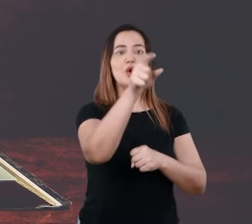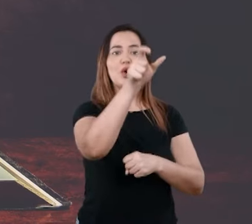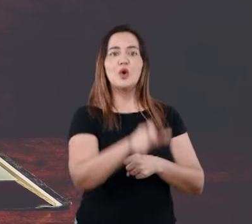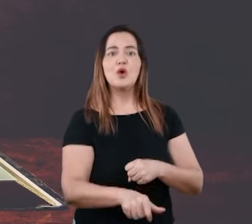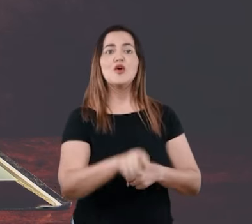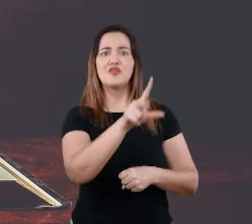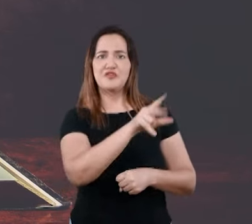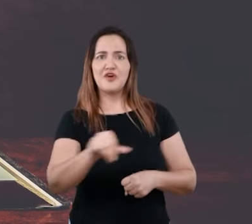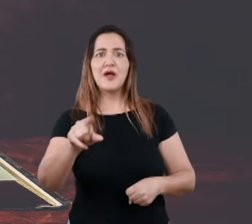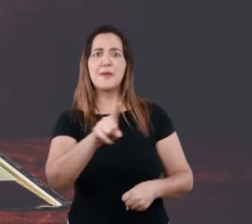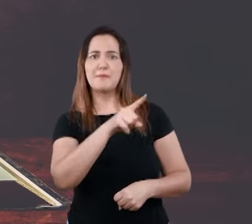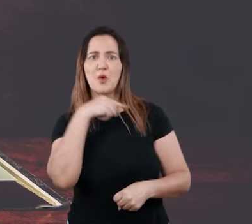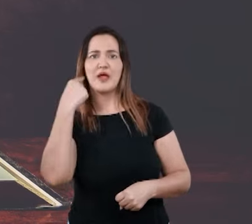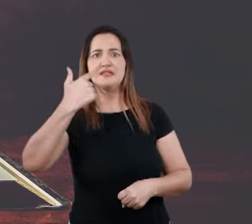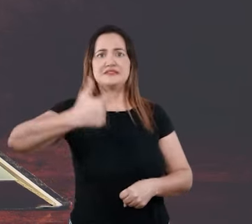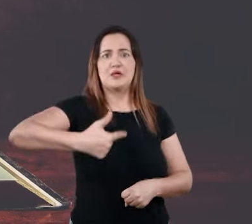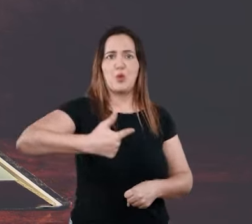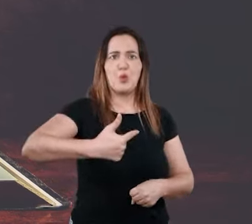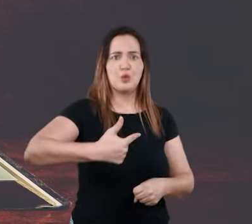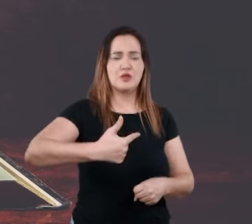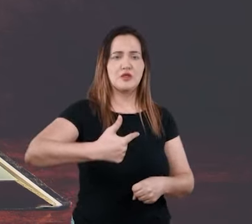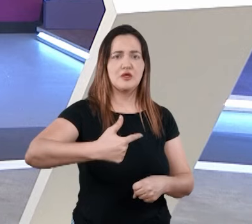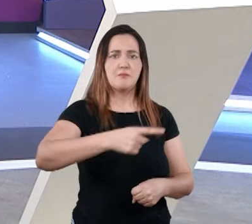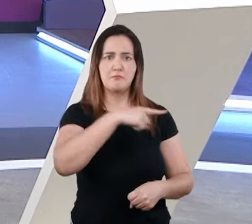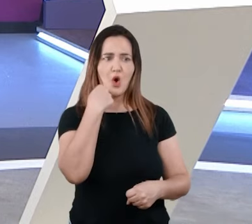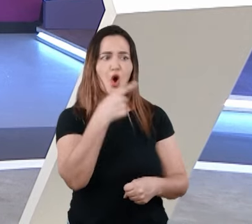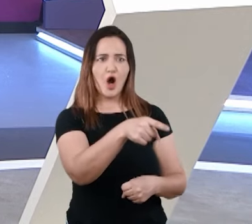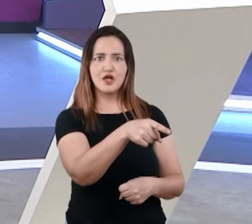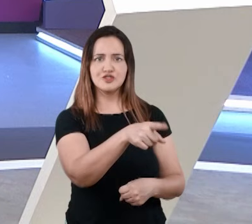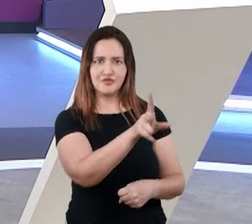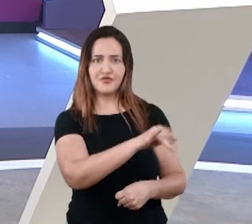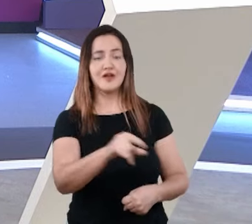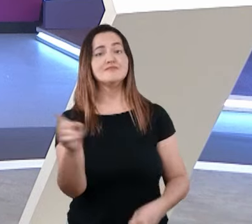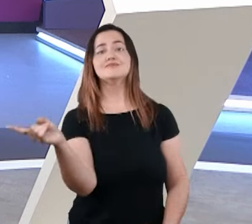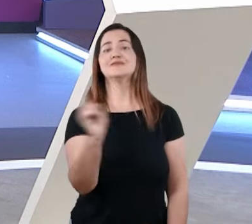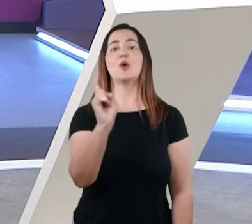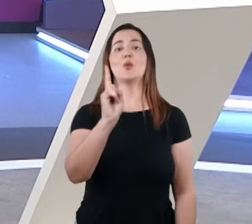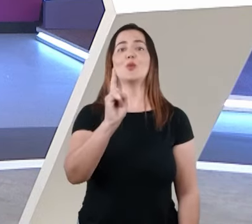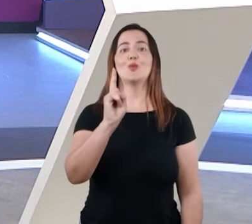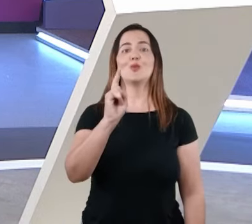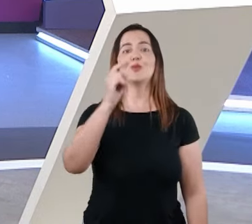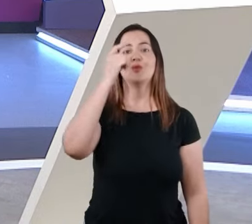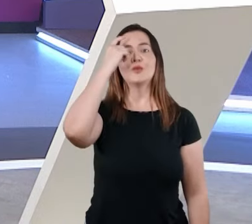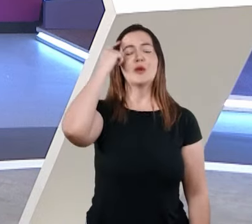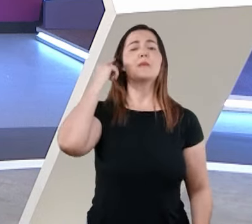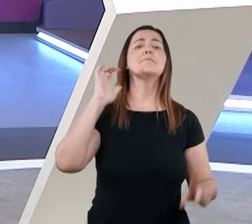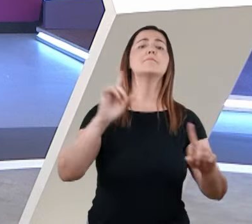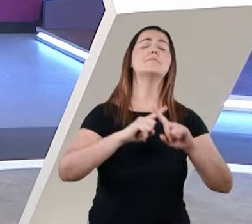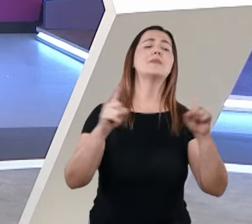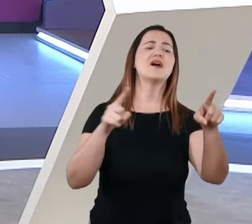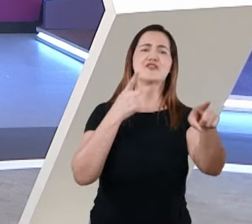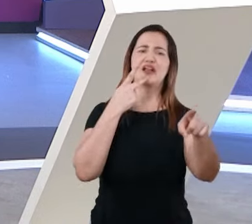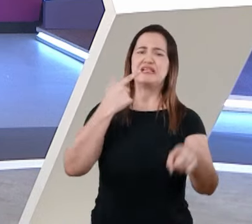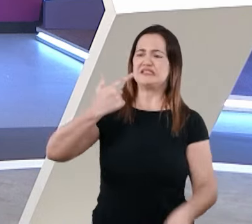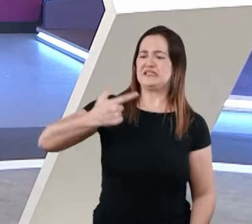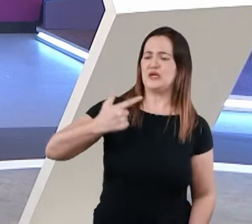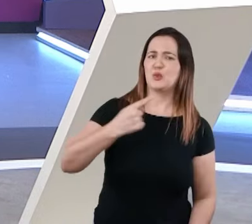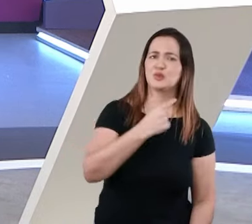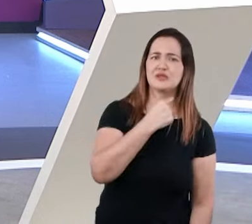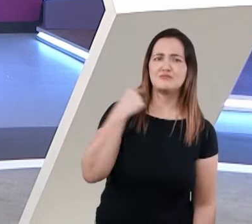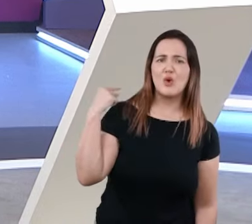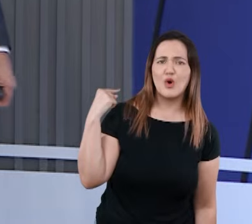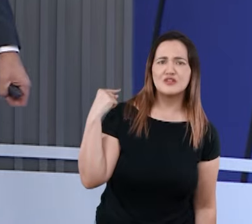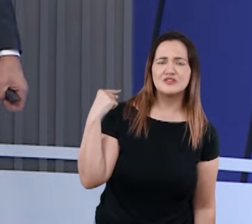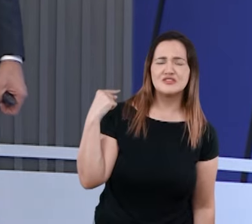o dano da segunda morte. Agora eu preciso lhe explicar o que é esta segunda morte.